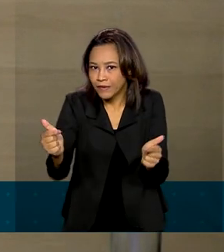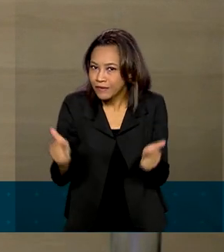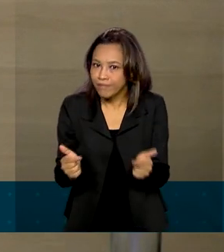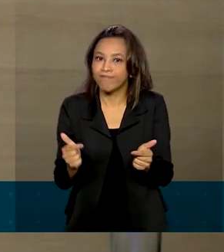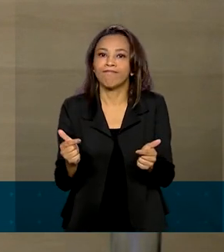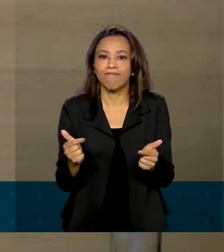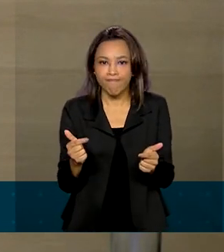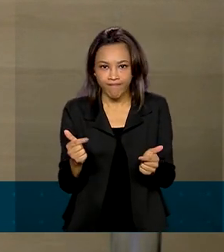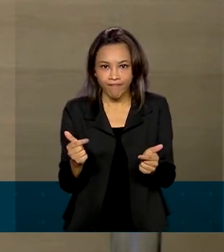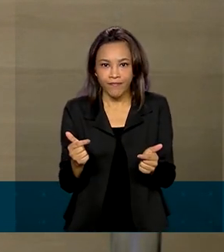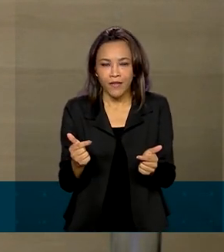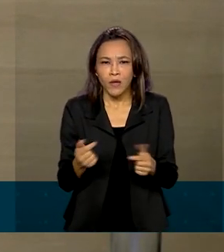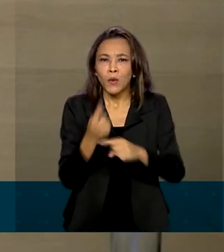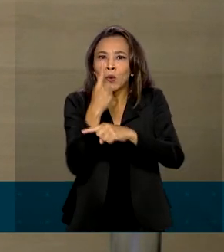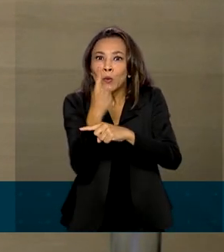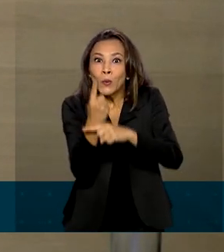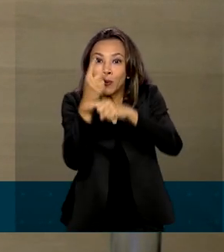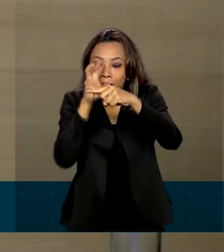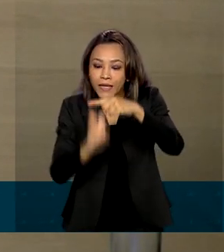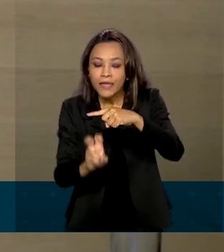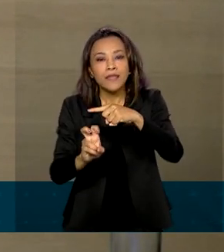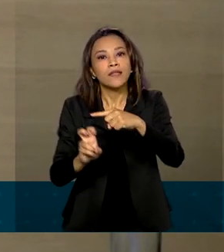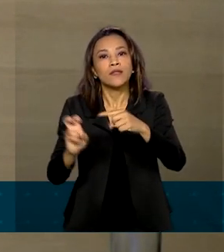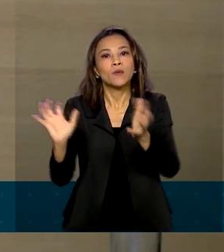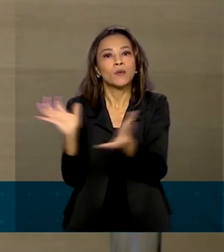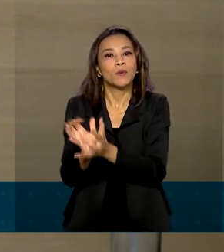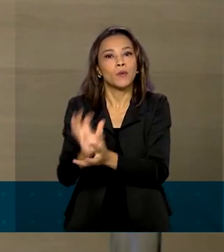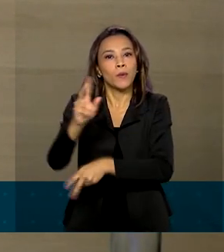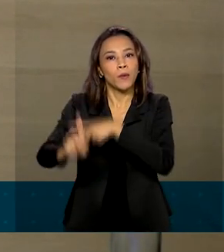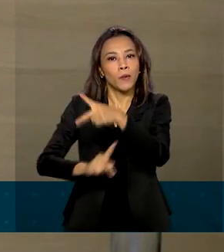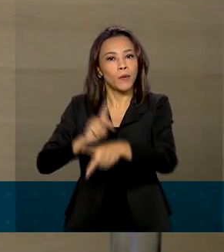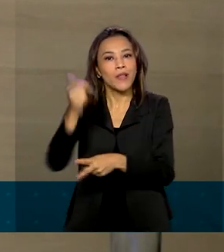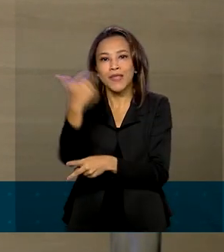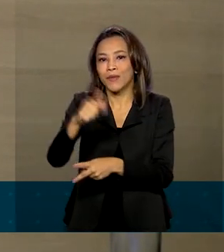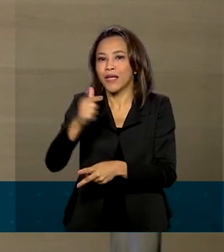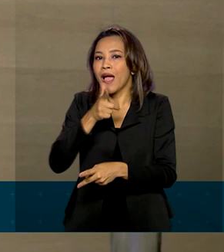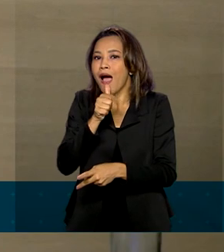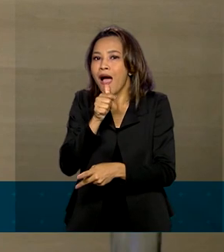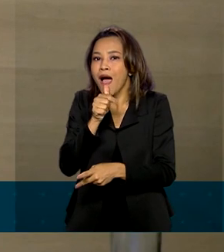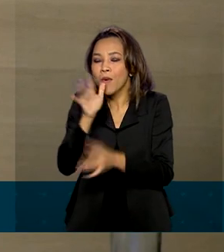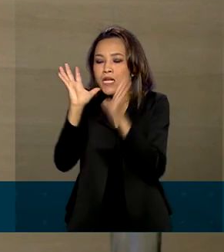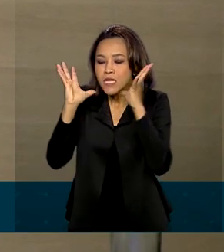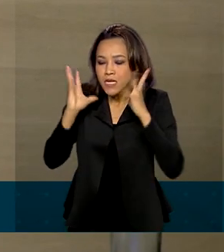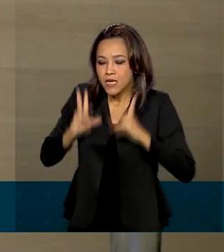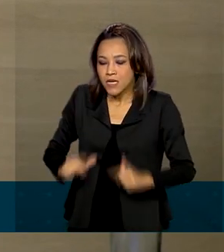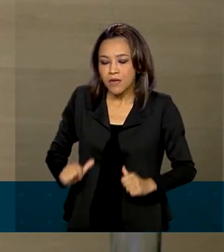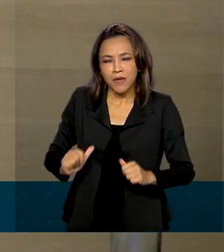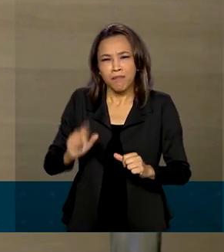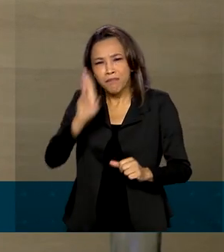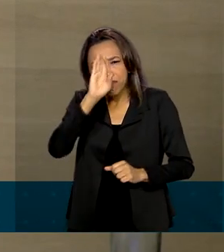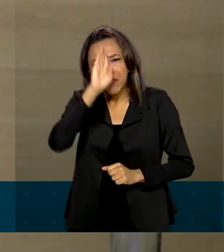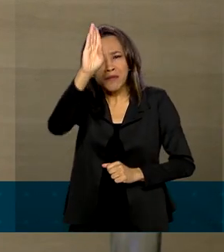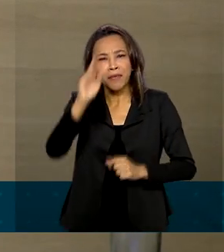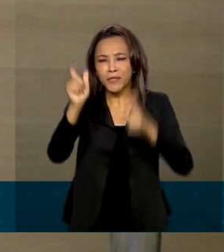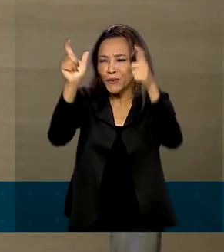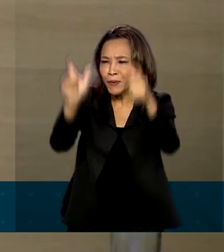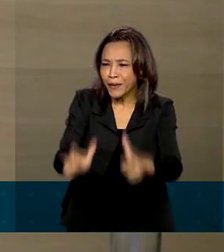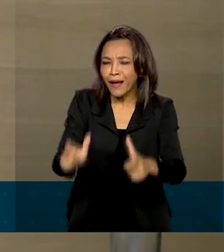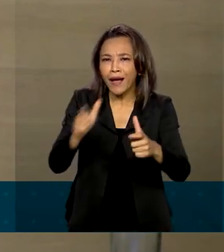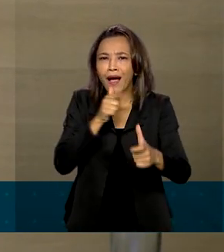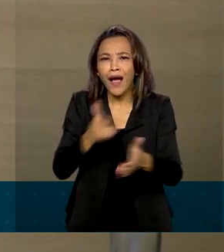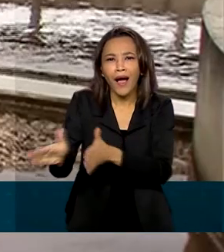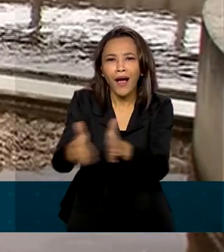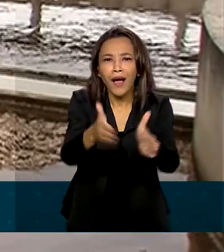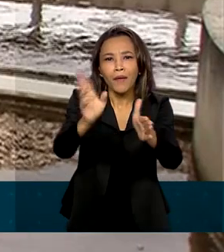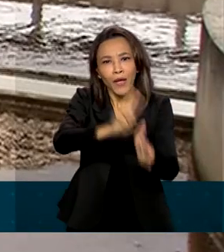Quase um quinto da população, um pouco mais, não tem água tratada e principalmente em regiões onde há grandes mananciais de água doce, como a região